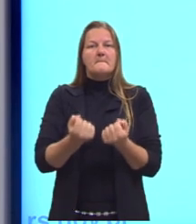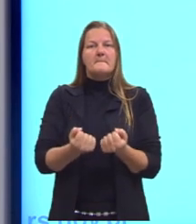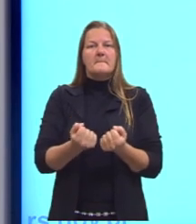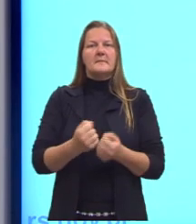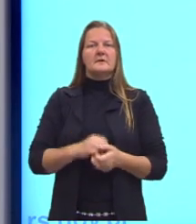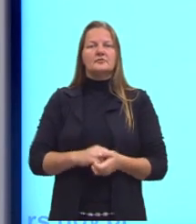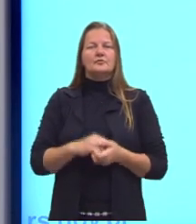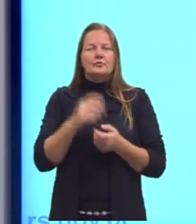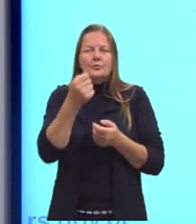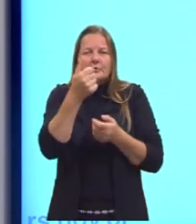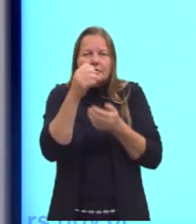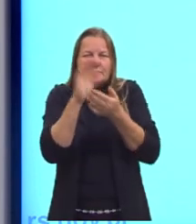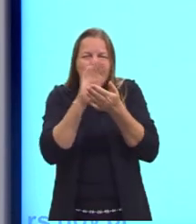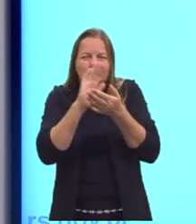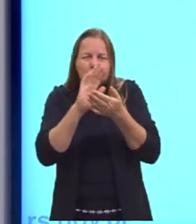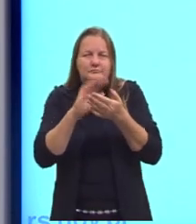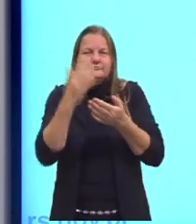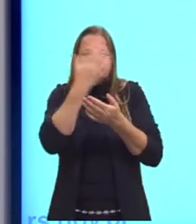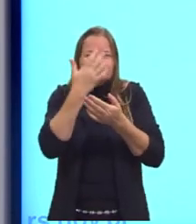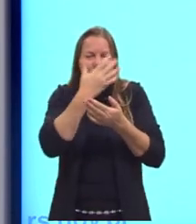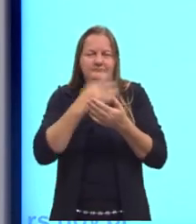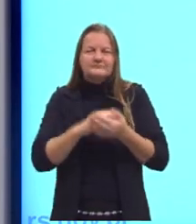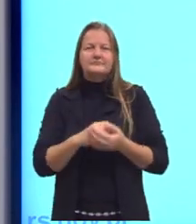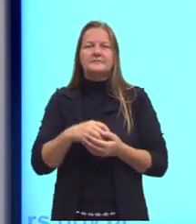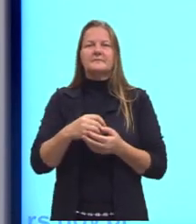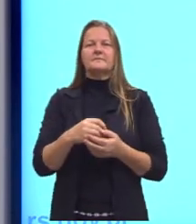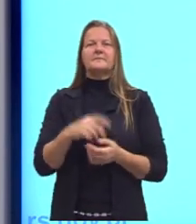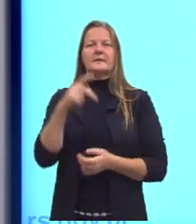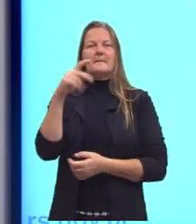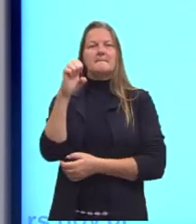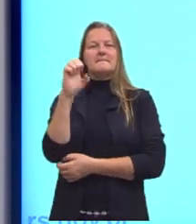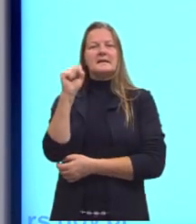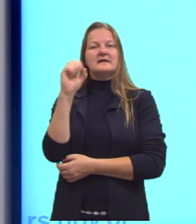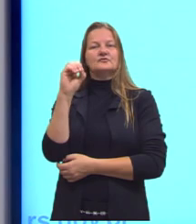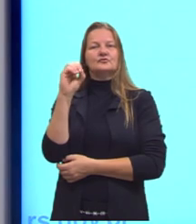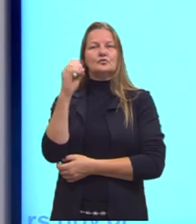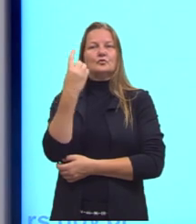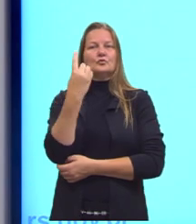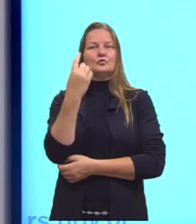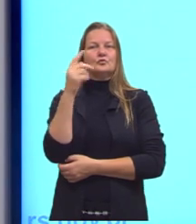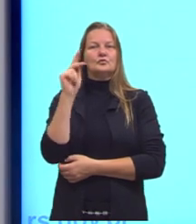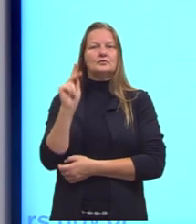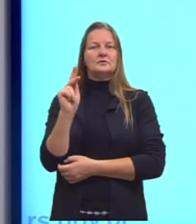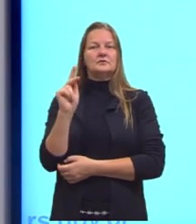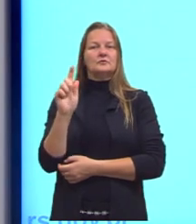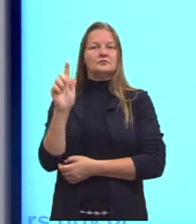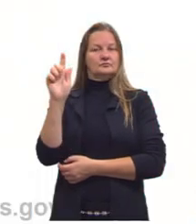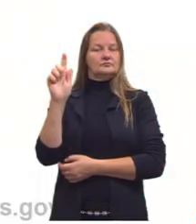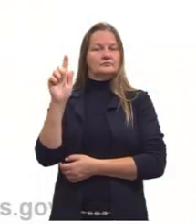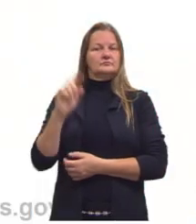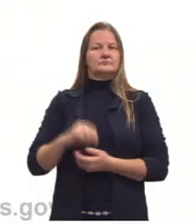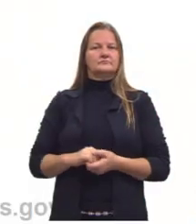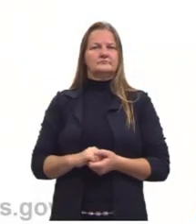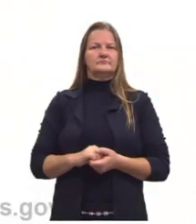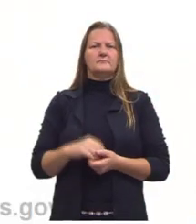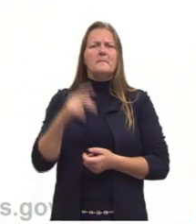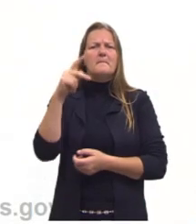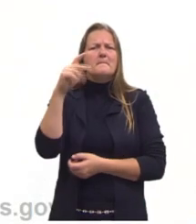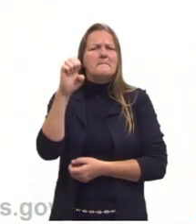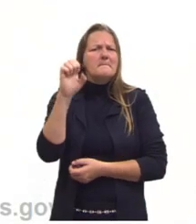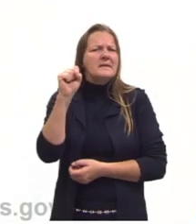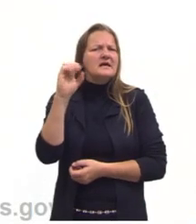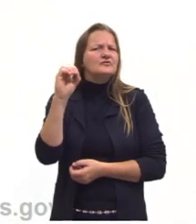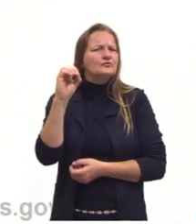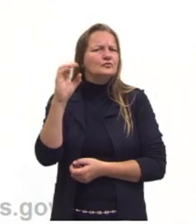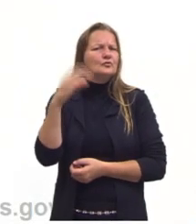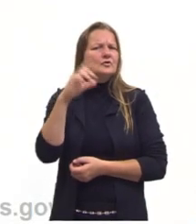borradinho, mas é peso líquido que está escrito aqui. Um quilograma. Peso líquido, será que isso aqui está